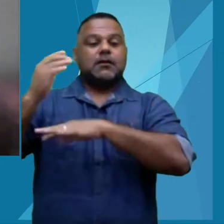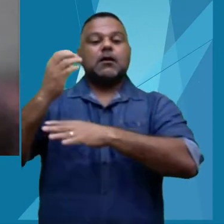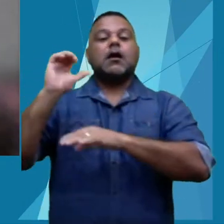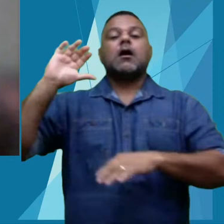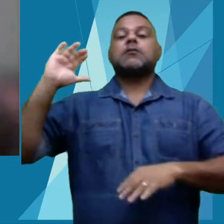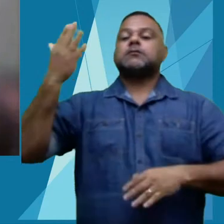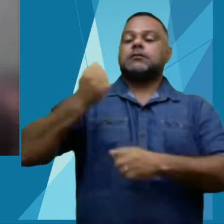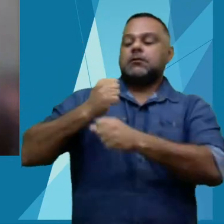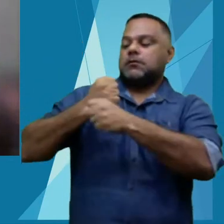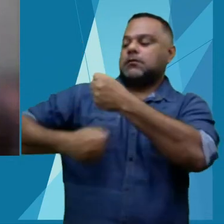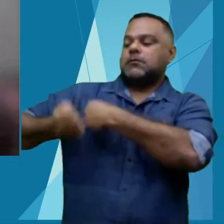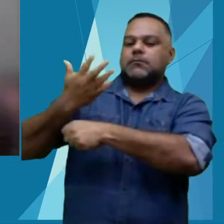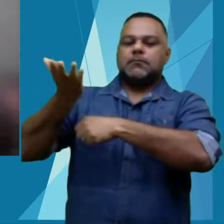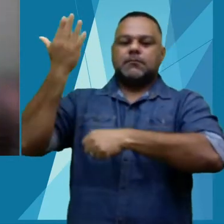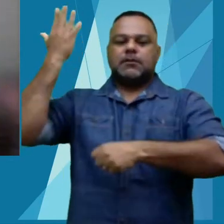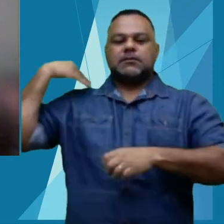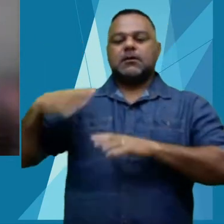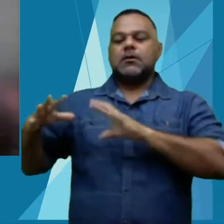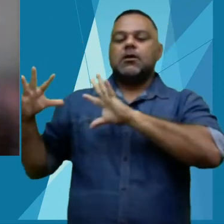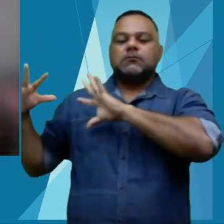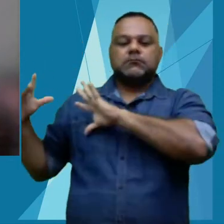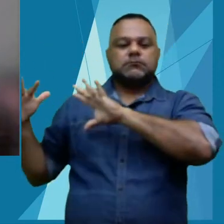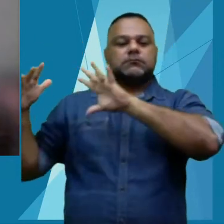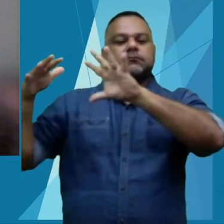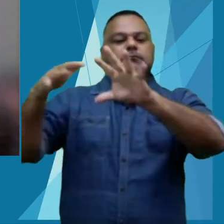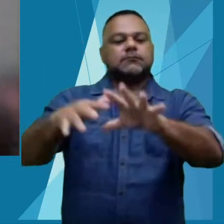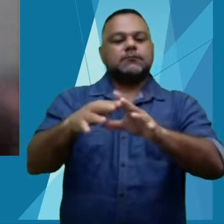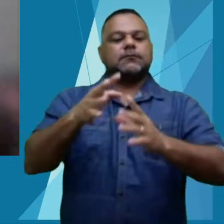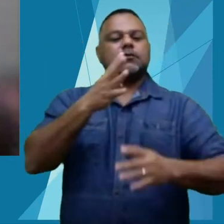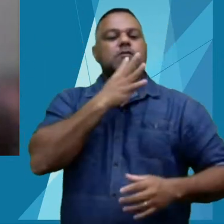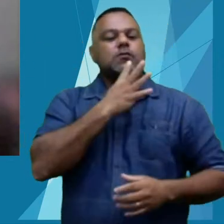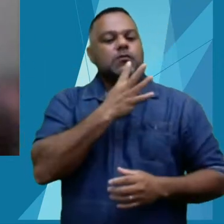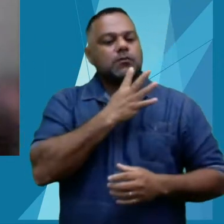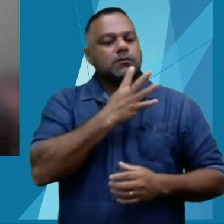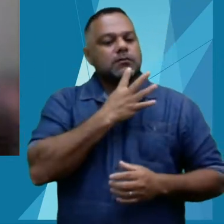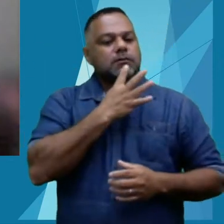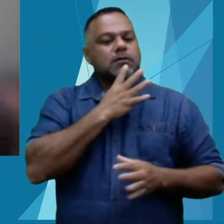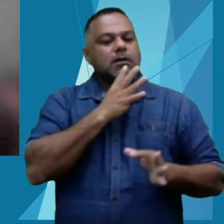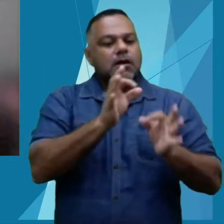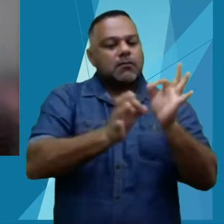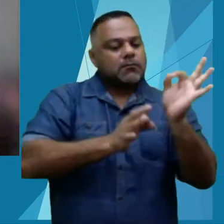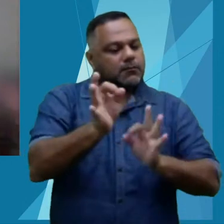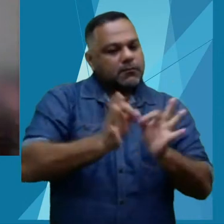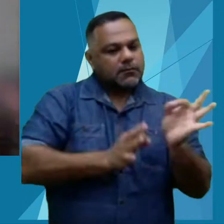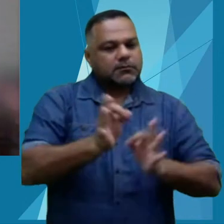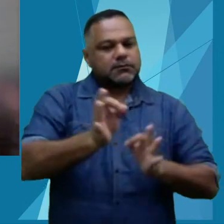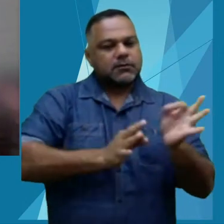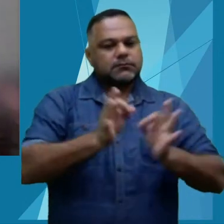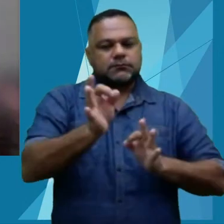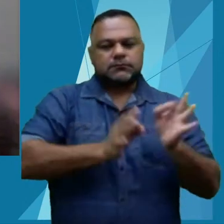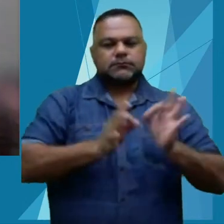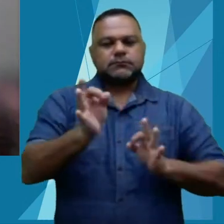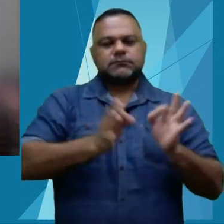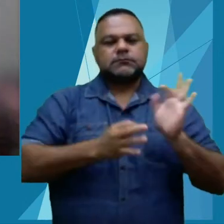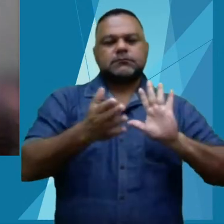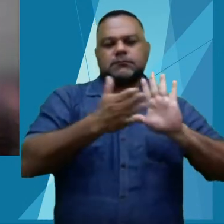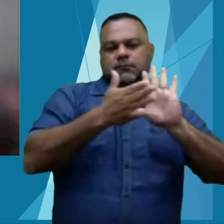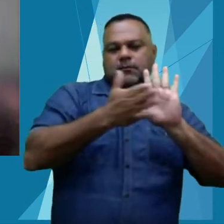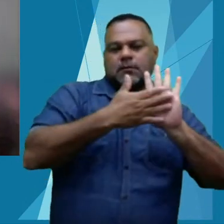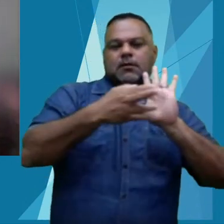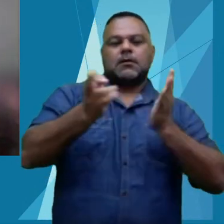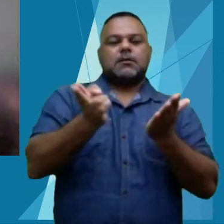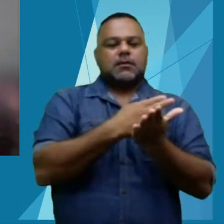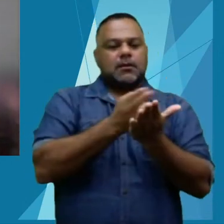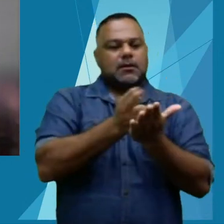passado, onde a comunidade interna pôde conhecer a proposta de criação e organização da revista